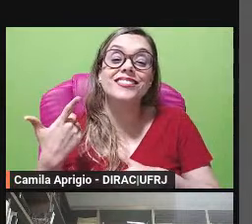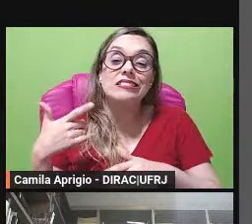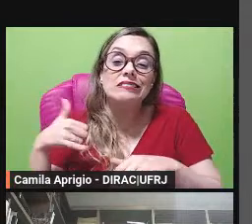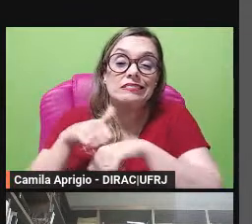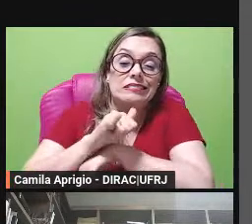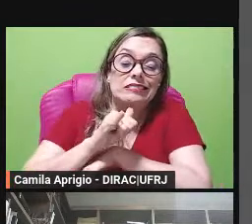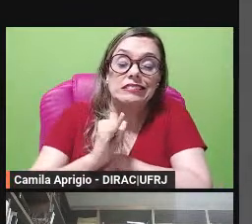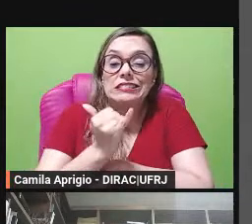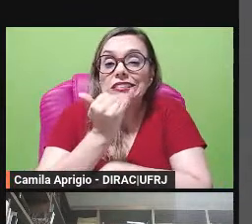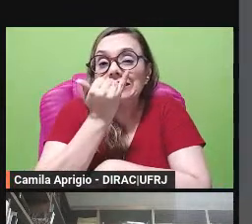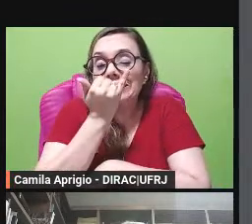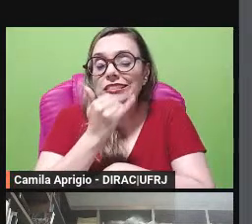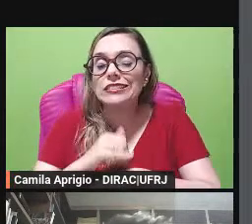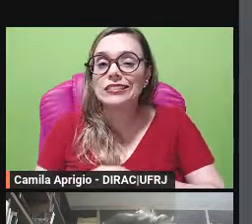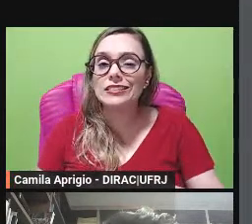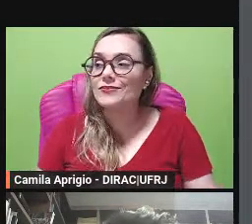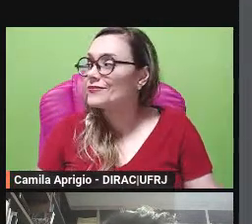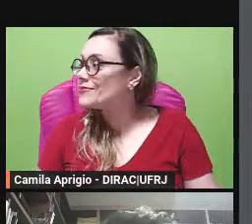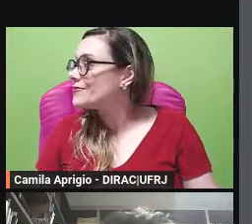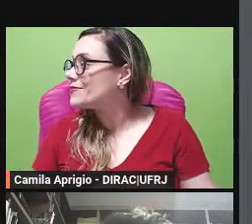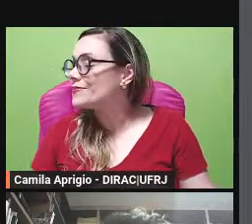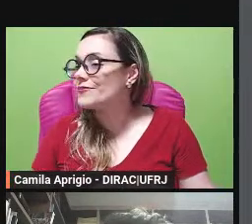modo de apresentação